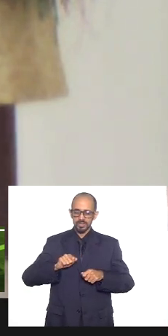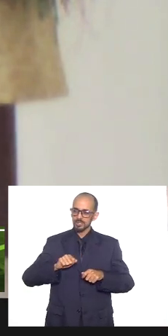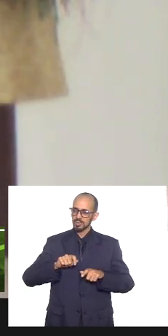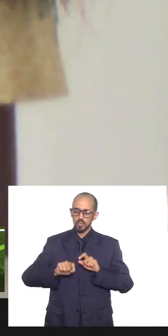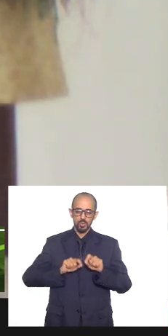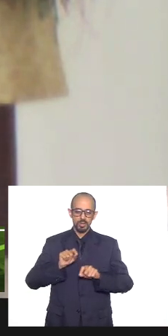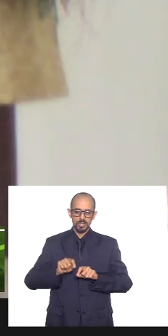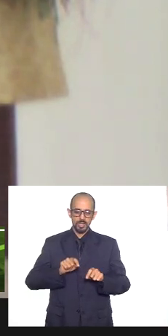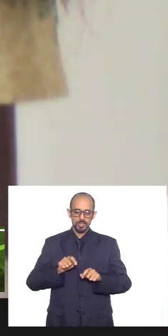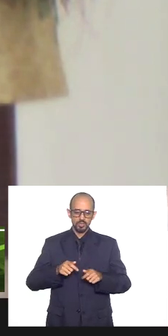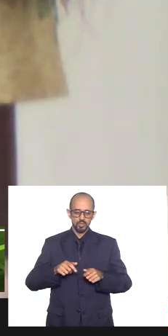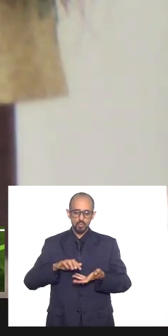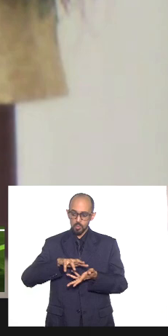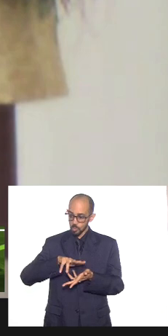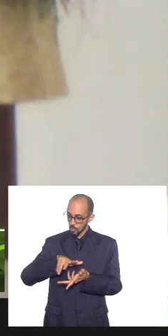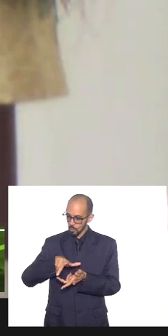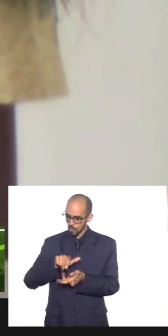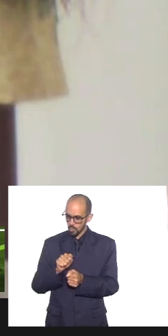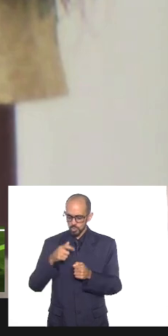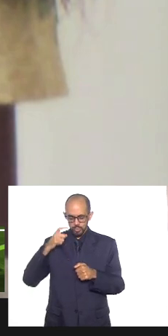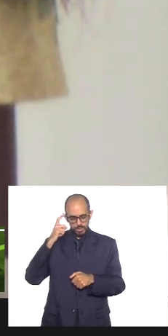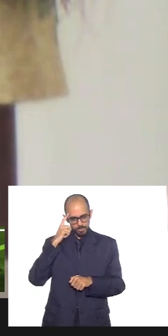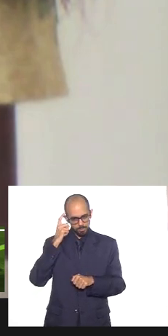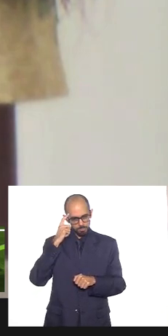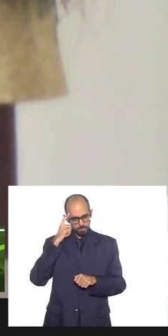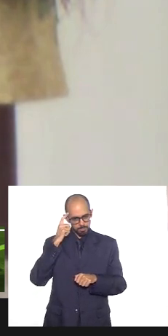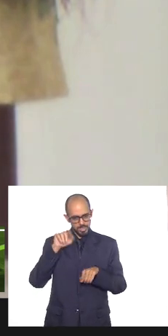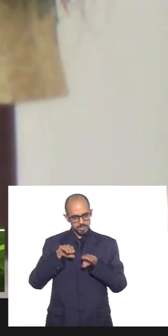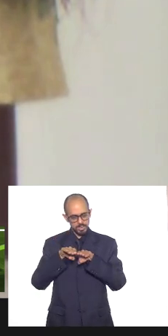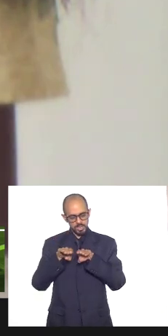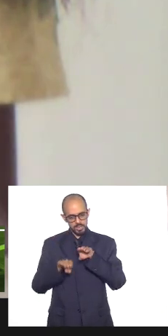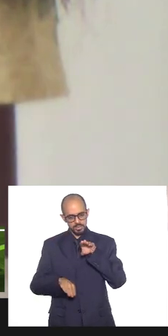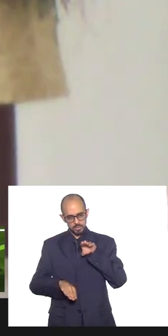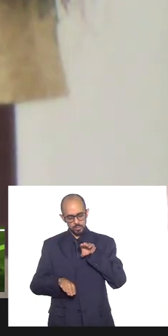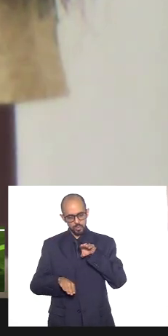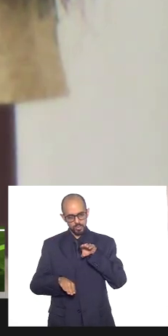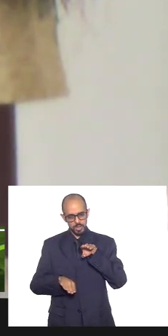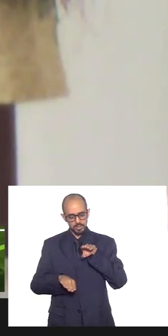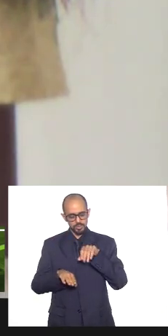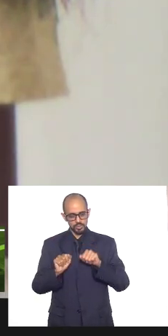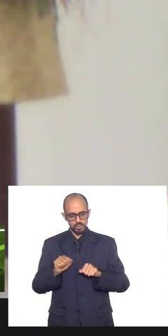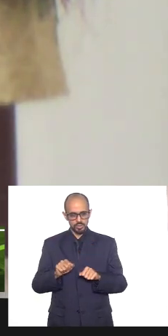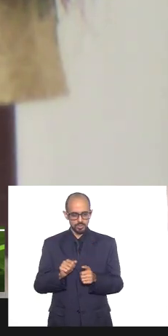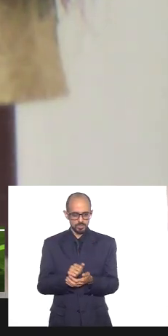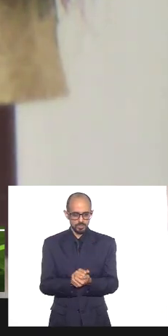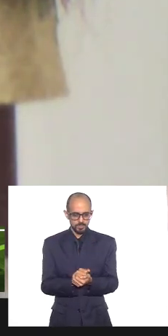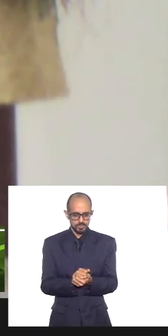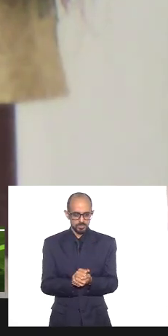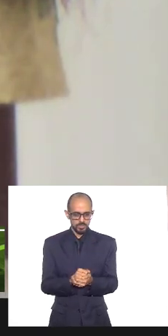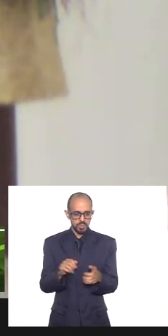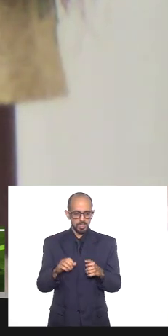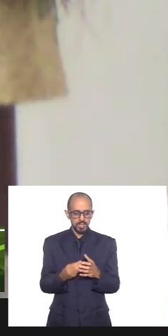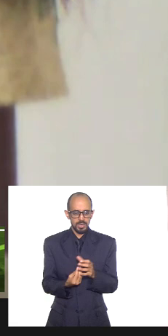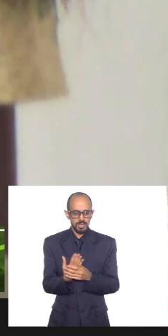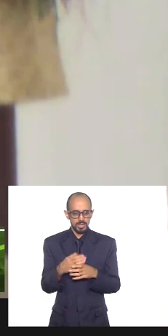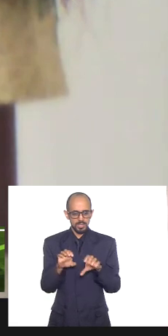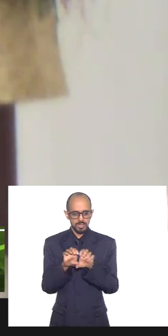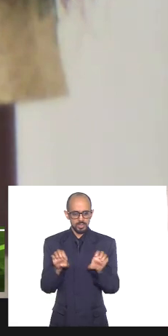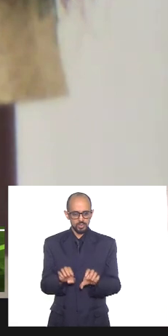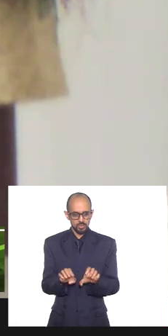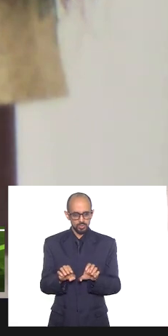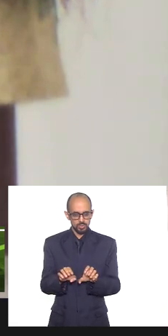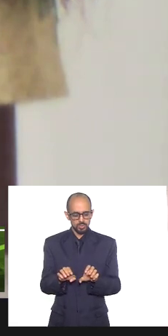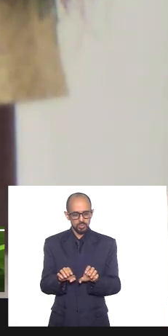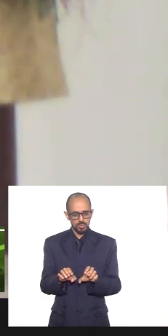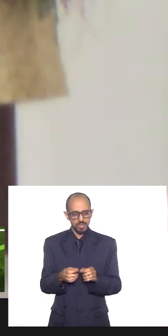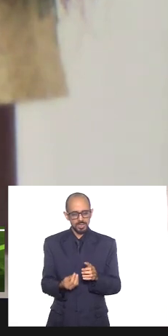de um mundo que pensa a desigualdade que pensa a inferioridade que estrutura e que reforça